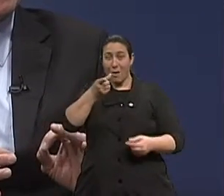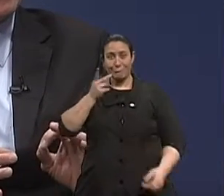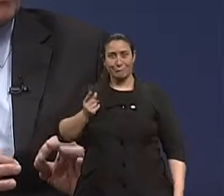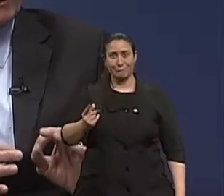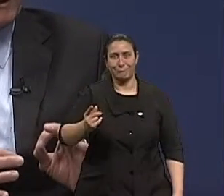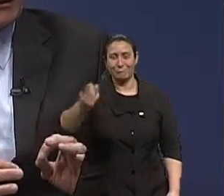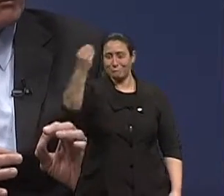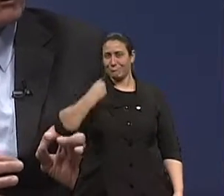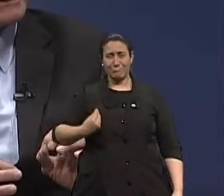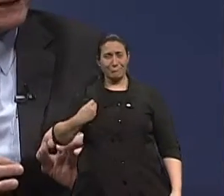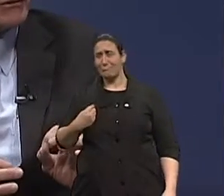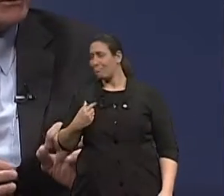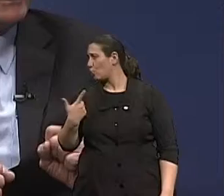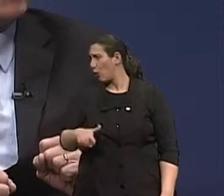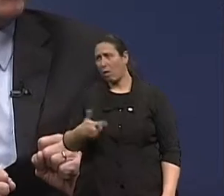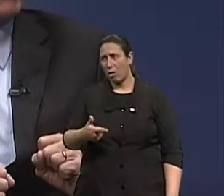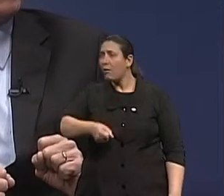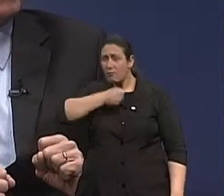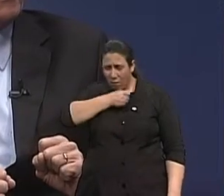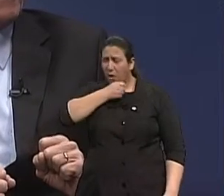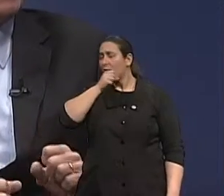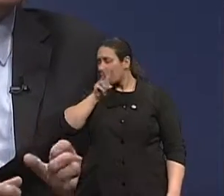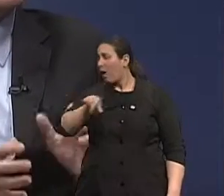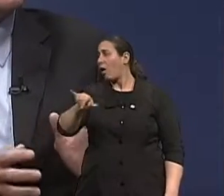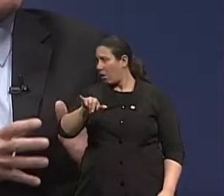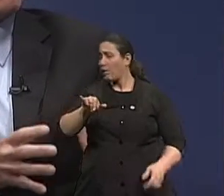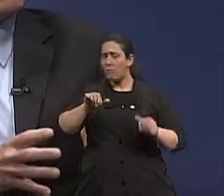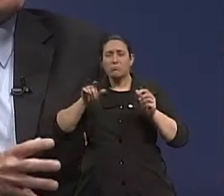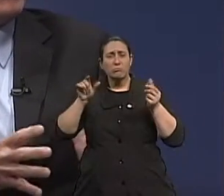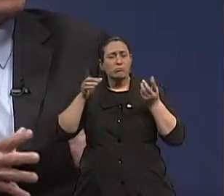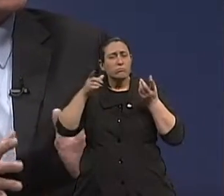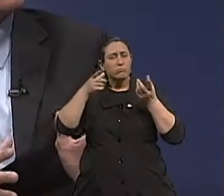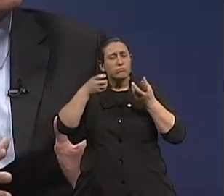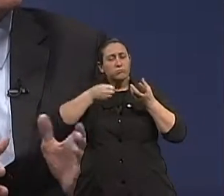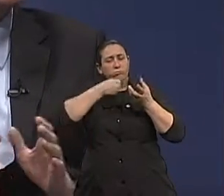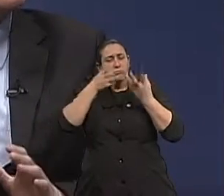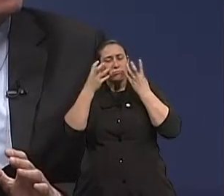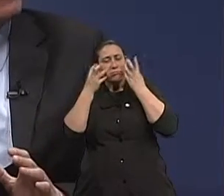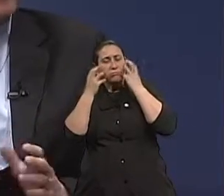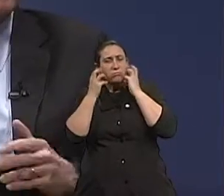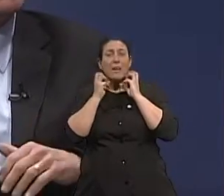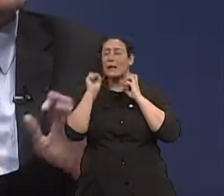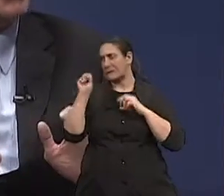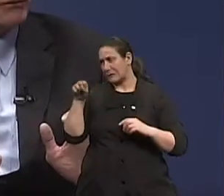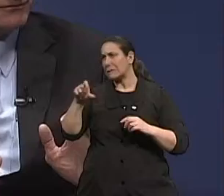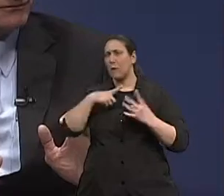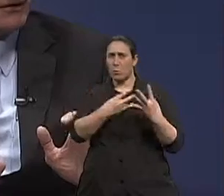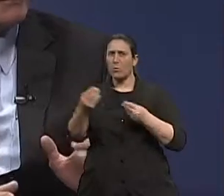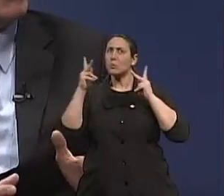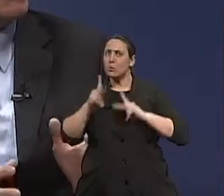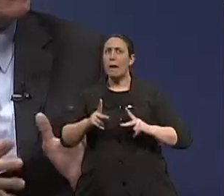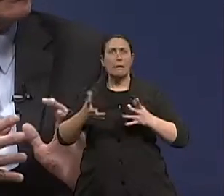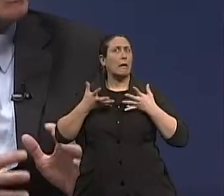desacelerar ou retardar o processo de envelhecimento. Existe uma procura pela eterna juventude, sim. Isso é muito antigo.